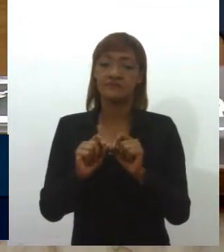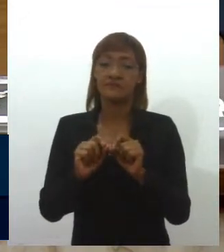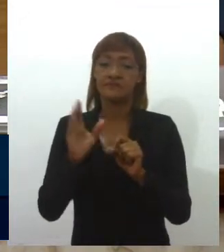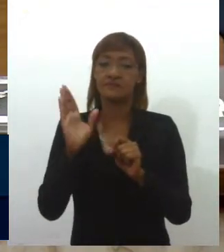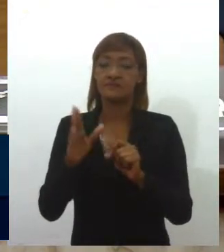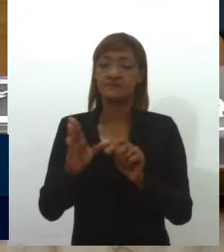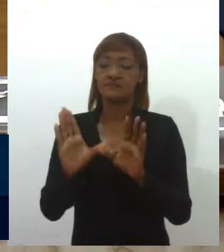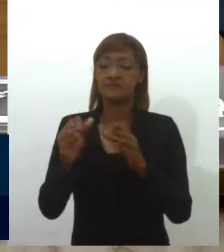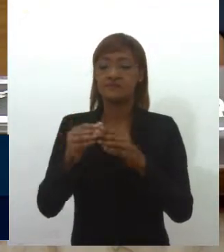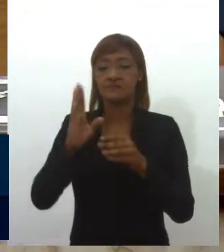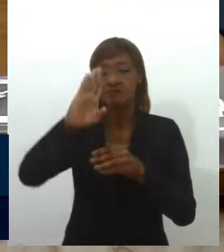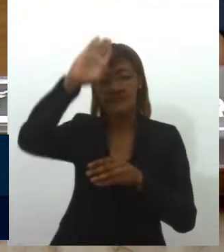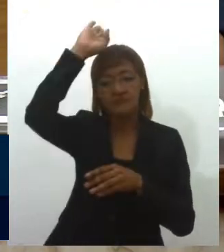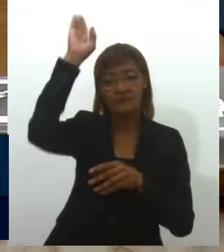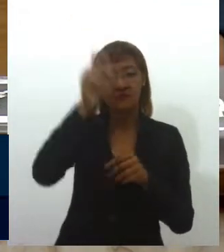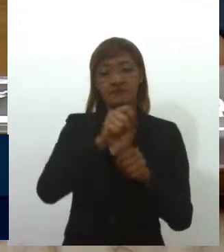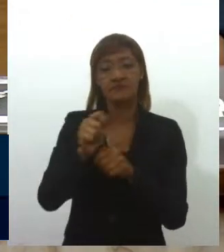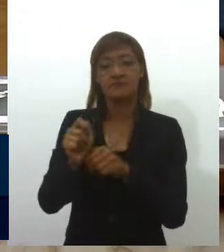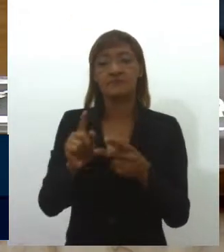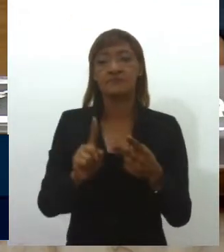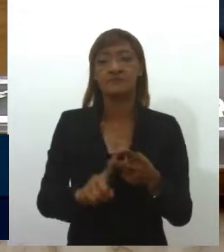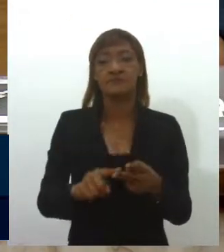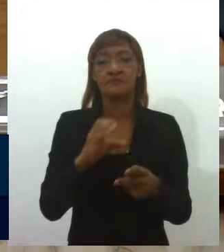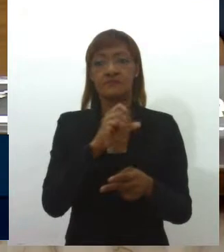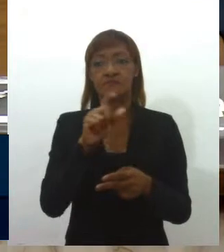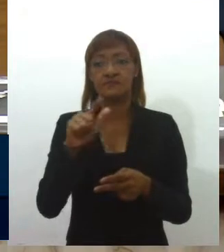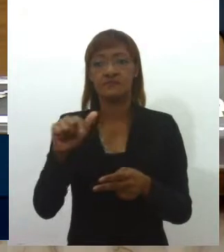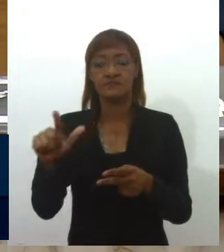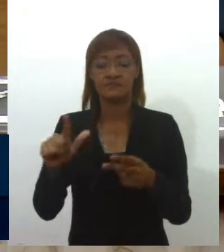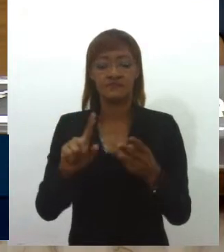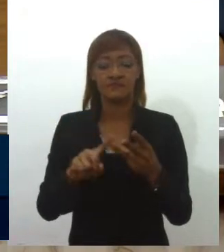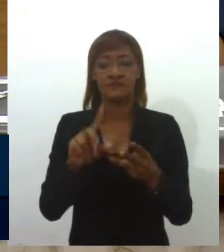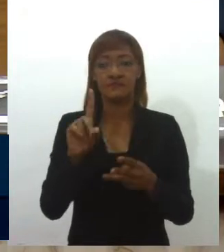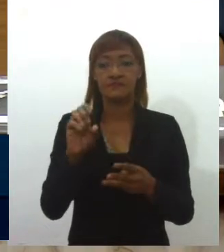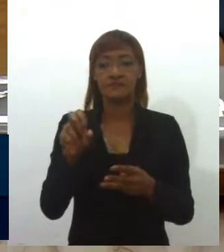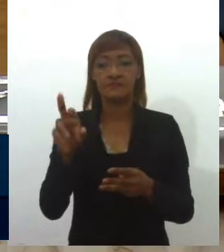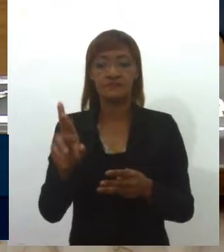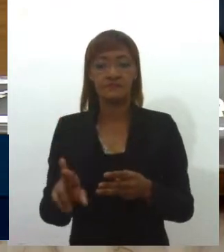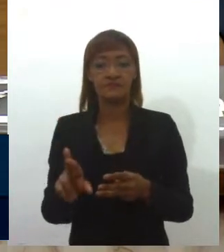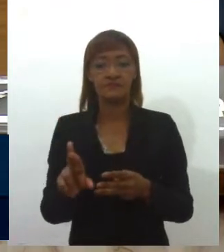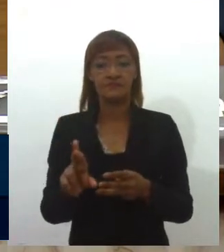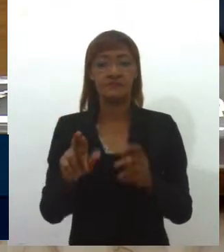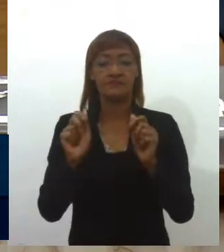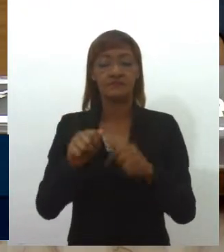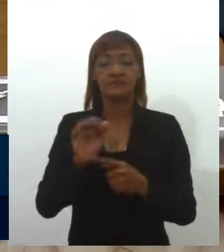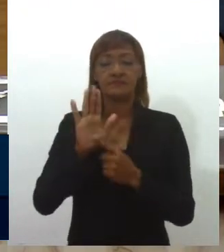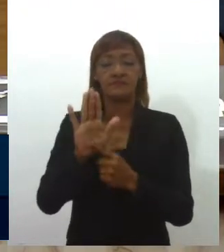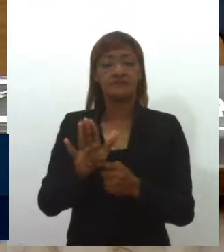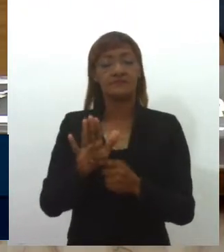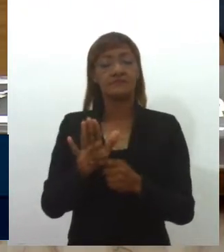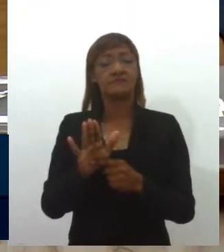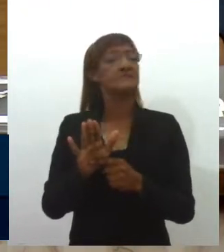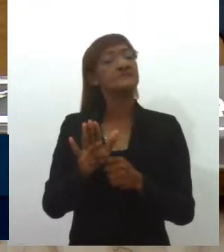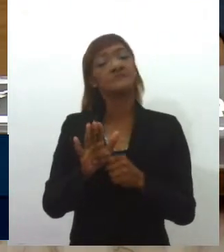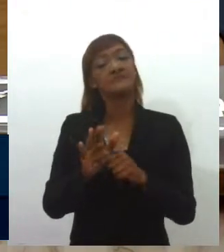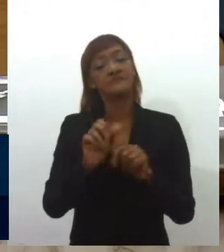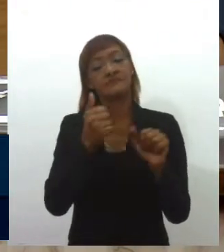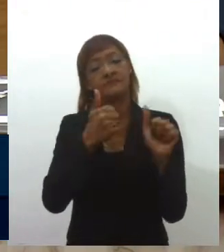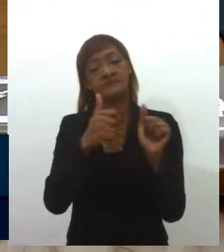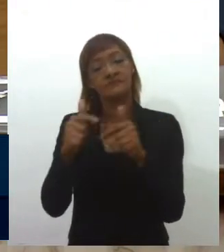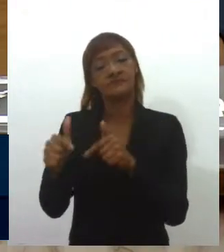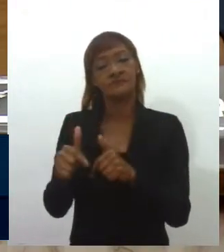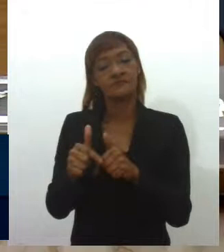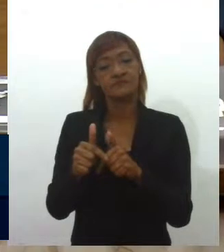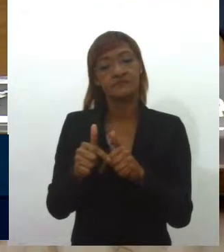Bombeiros, Defesa Civil e o DR, a sinalização de vistorias, revitalizações